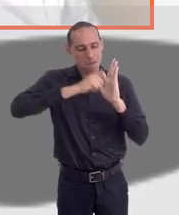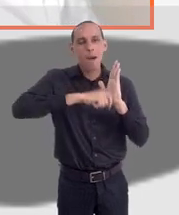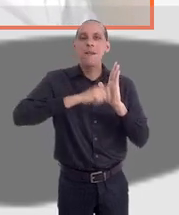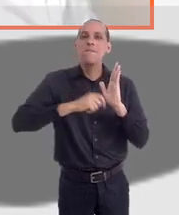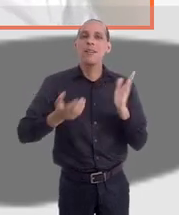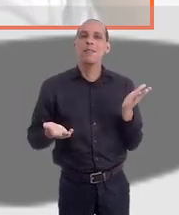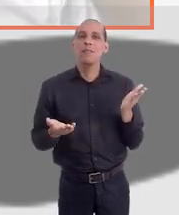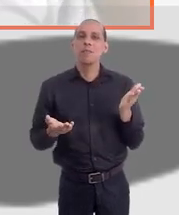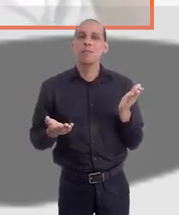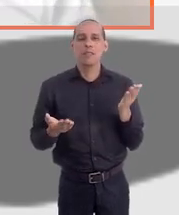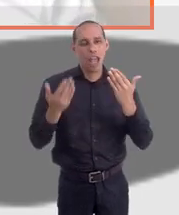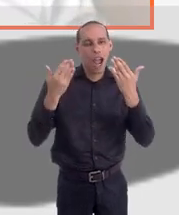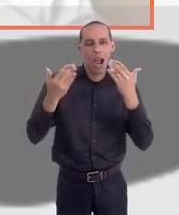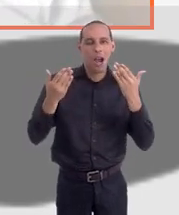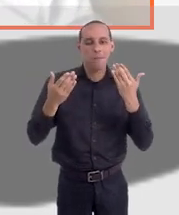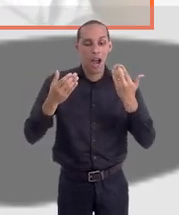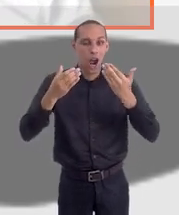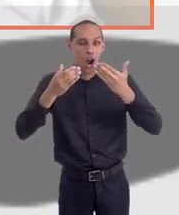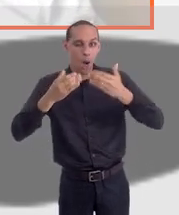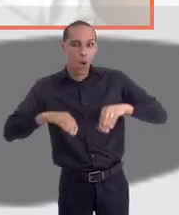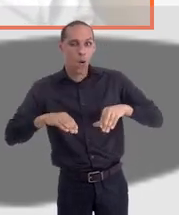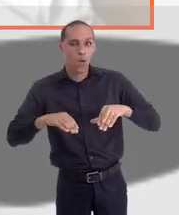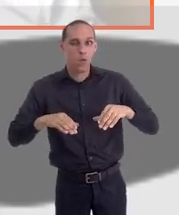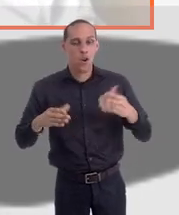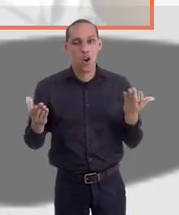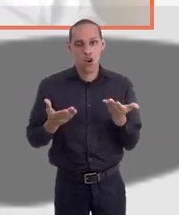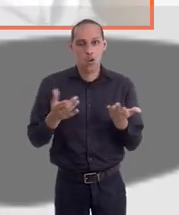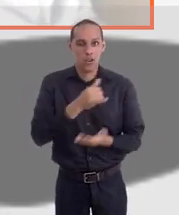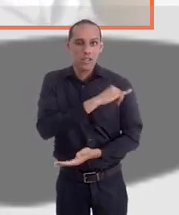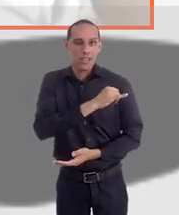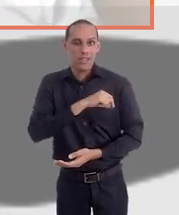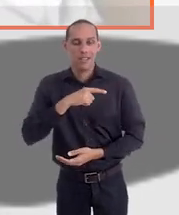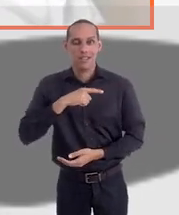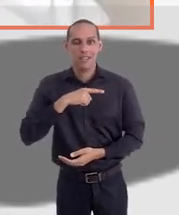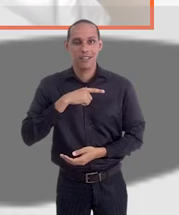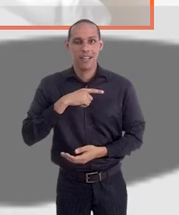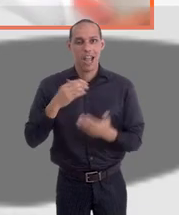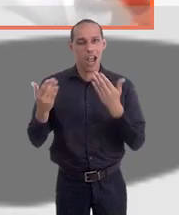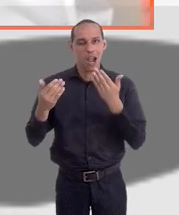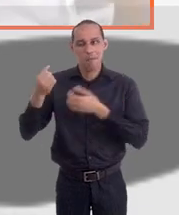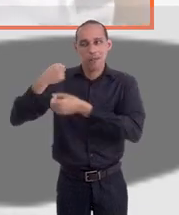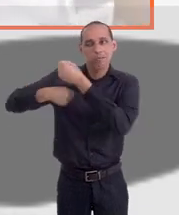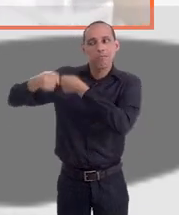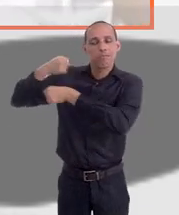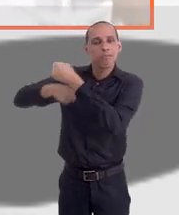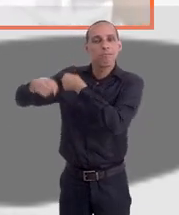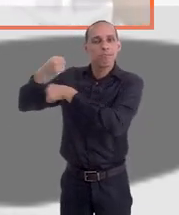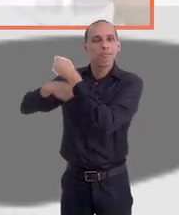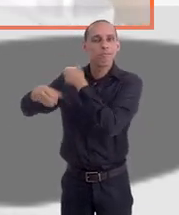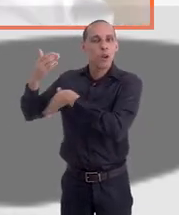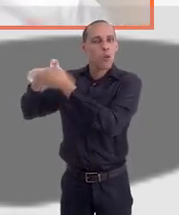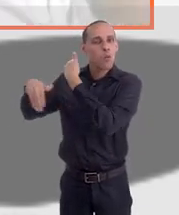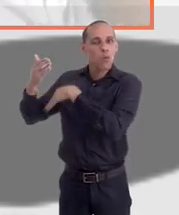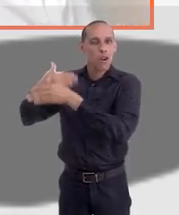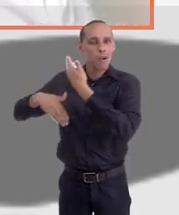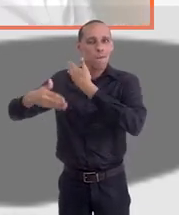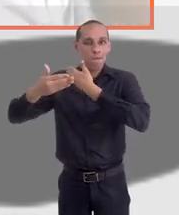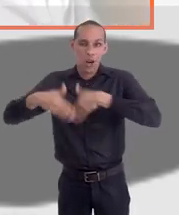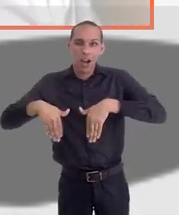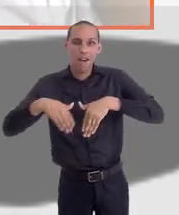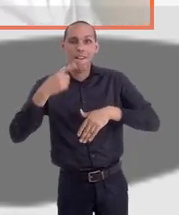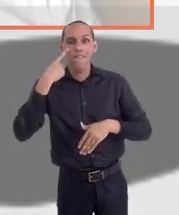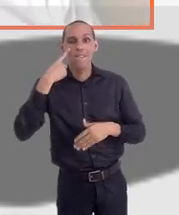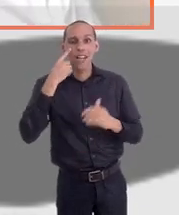Se você comparar os concursos atualmente que estão acontecendo aqui no estado do Rio de Janeiro, em relação aos anos anteriores às últimas provas,